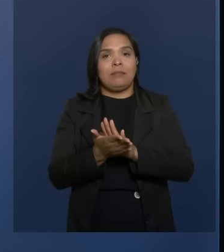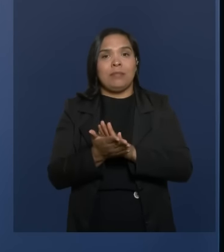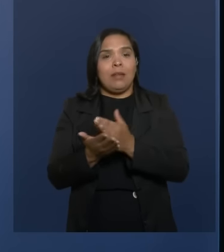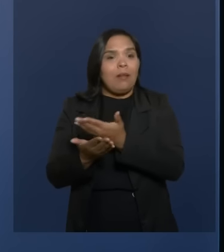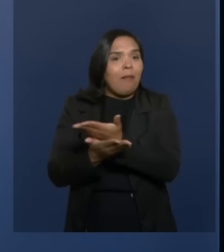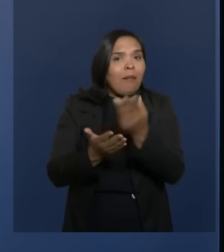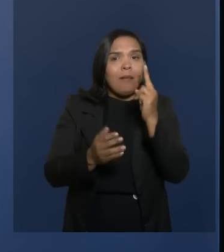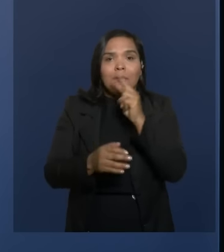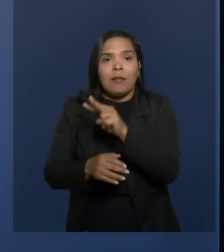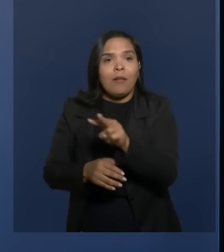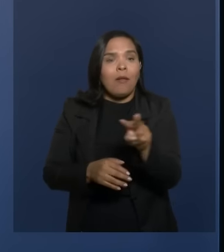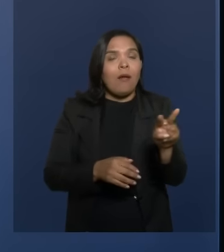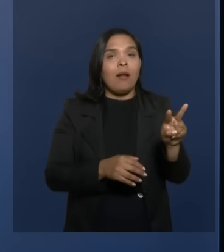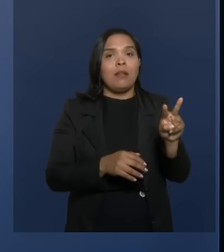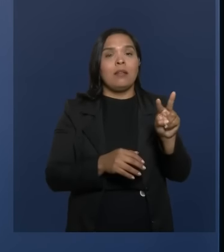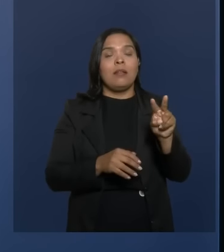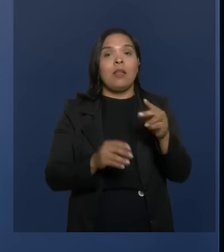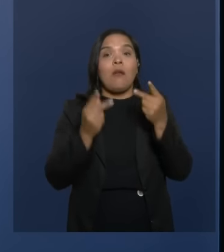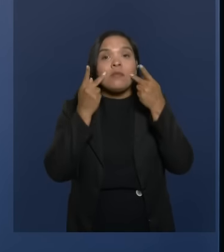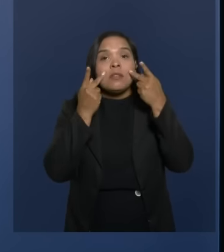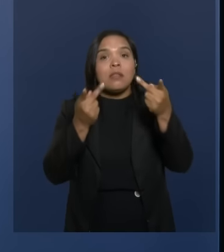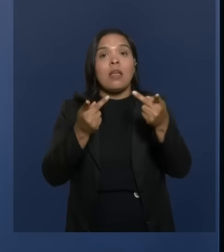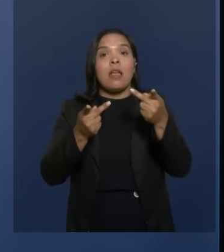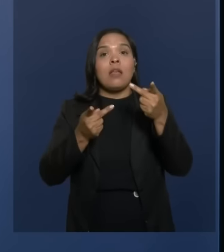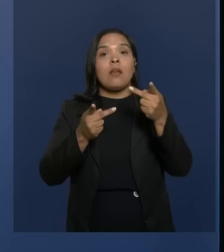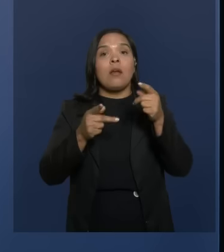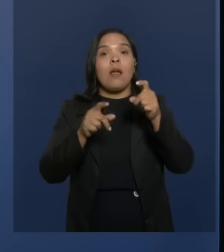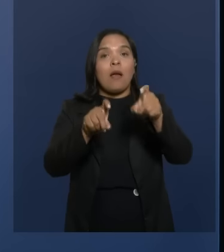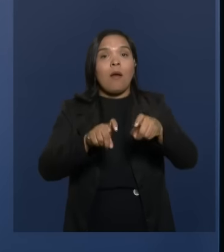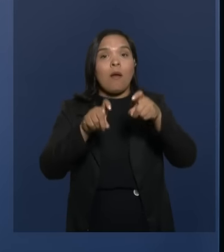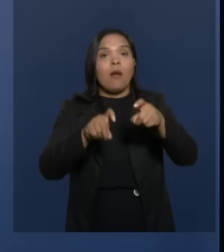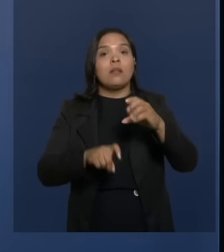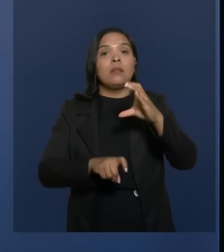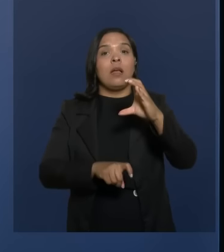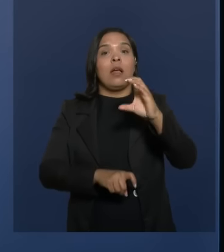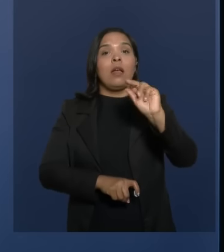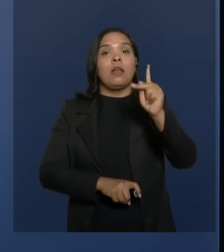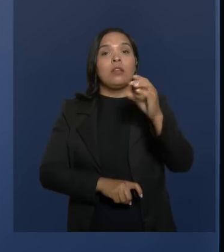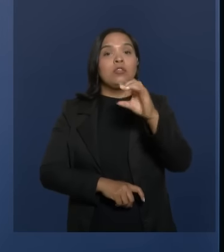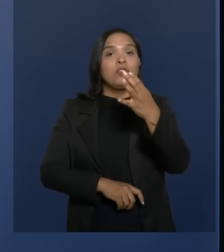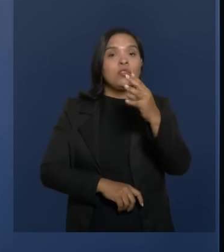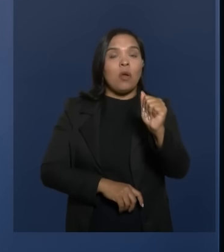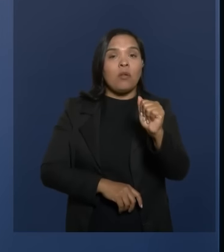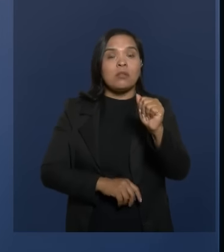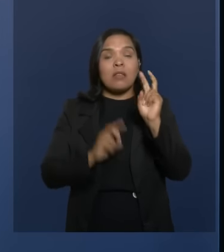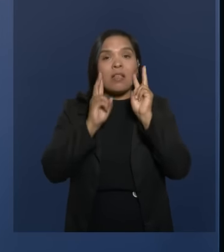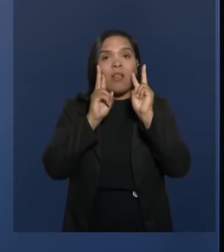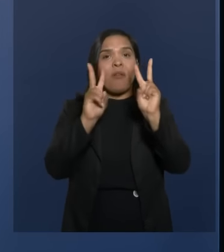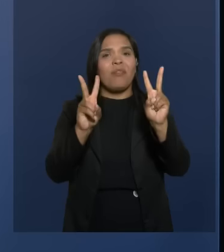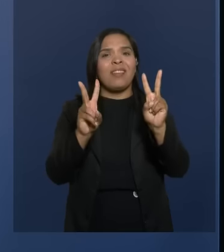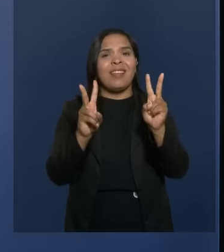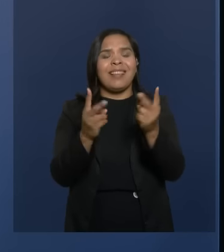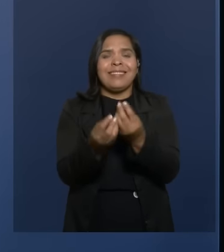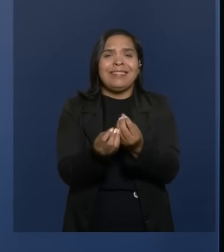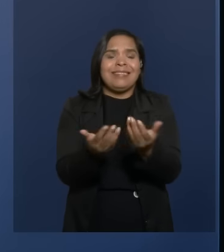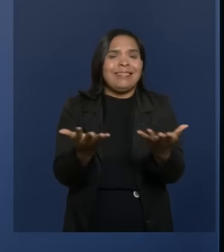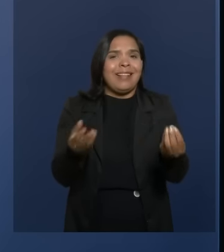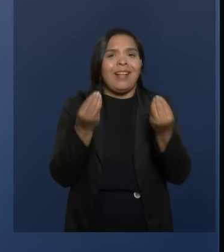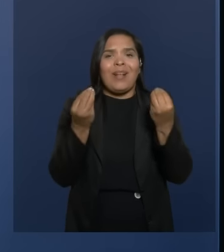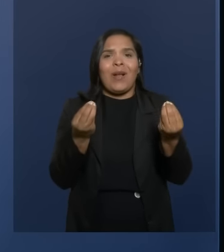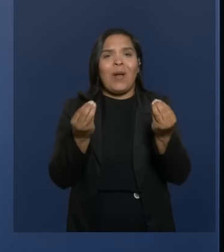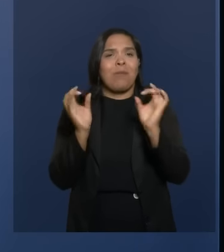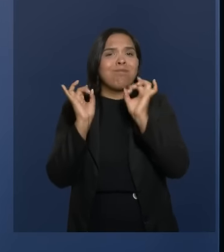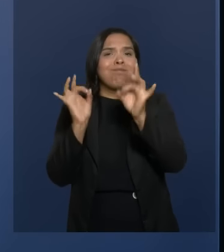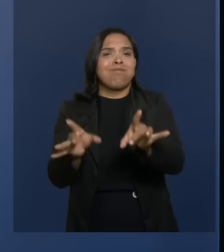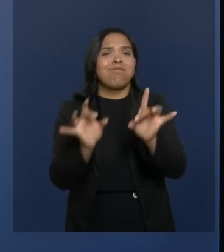Visitei ali o povoado da Choça. Fiquei ridicularizada com o que eu vi ali, com descaso total com aquela